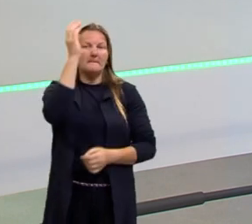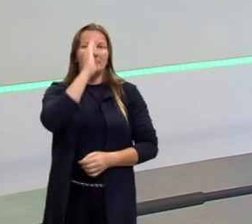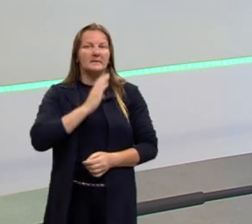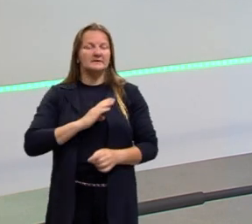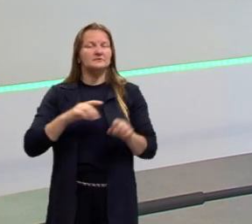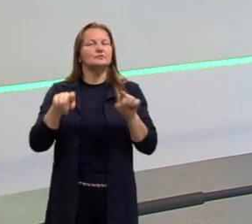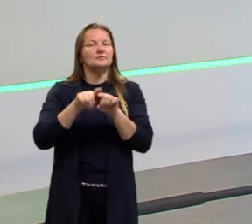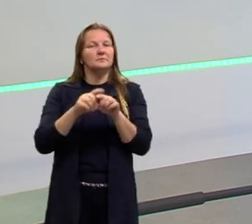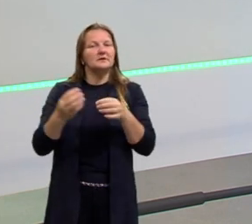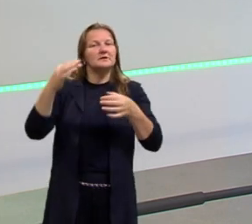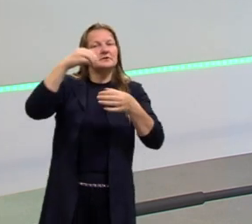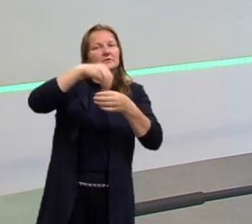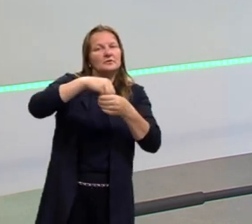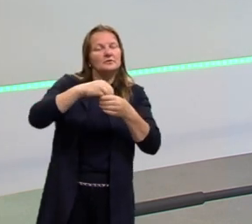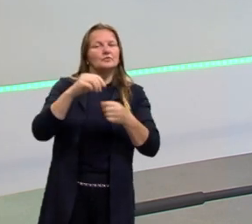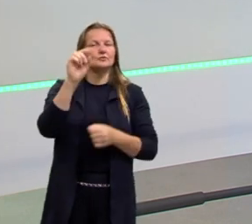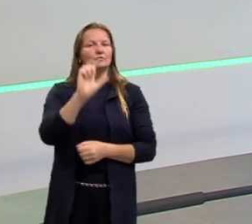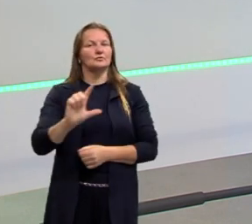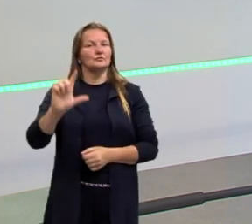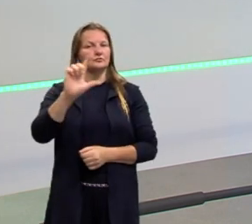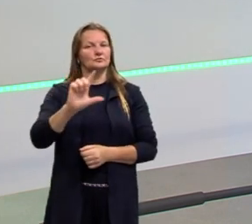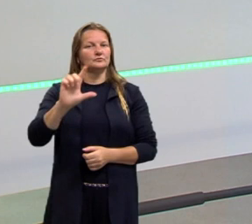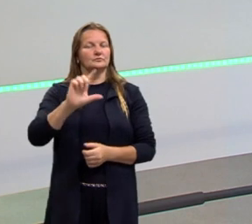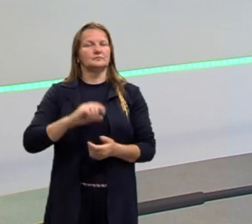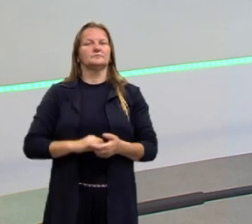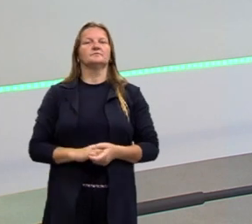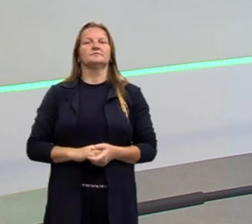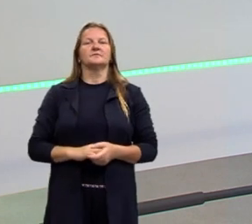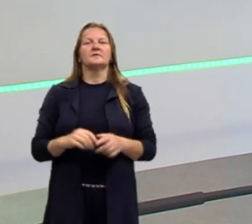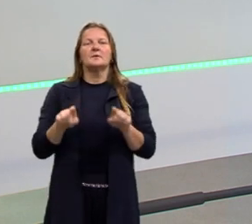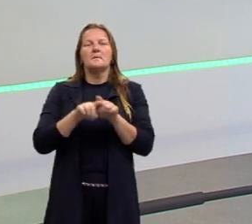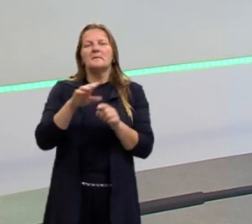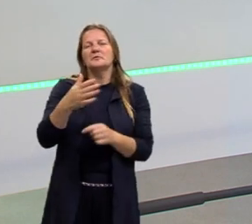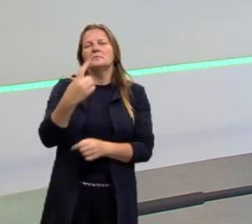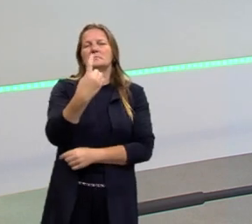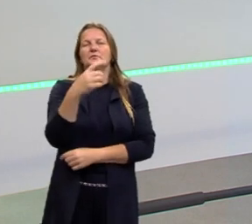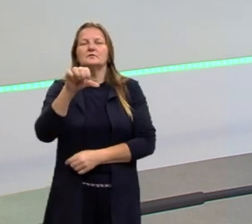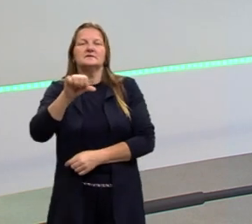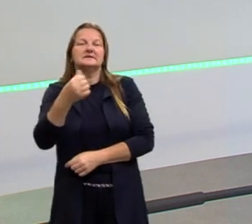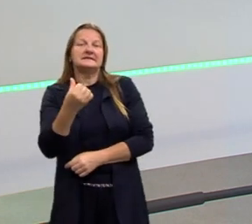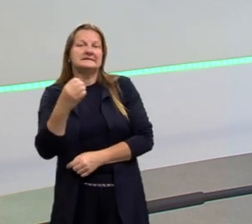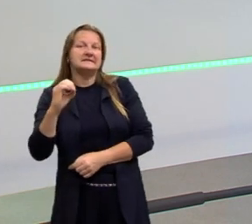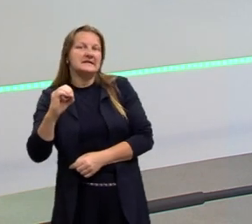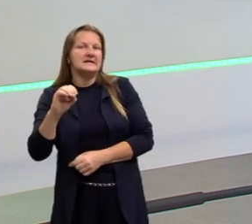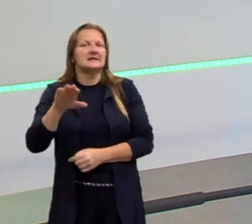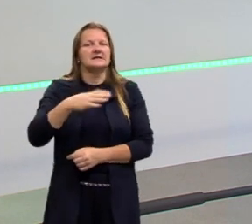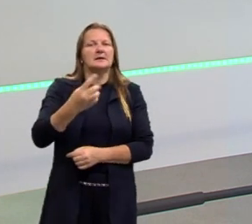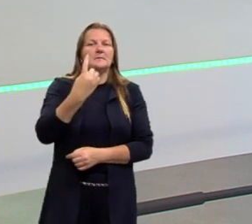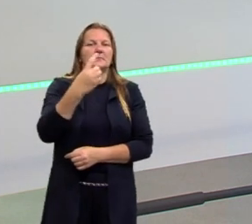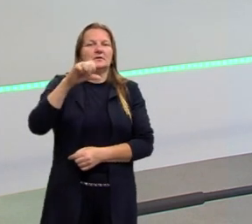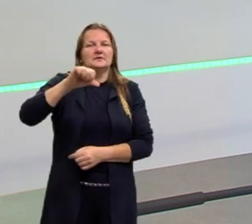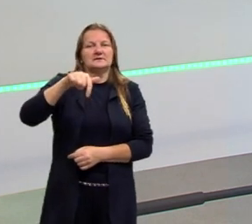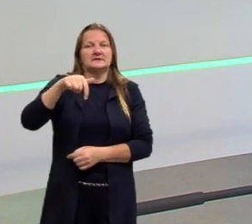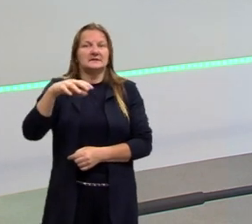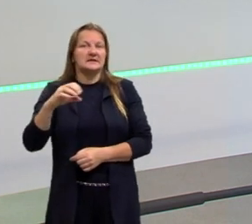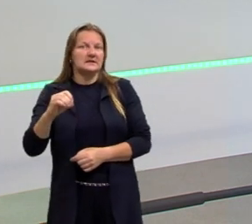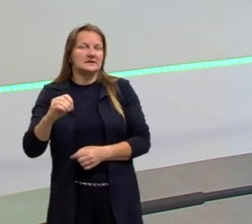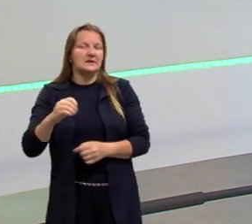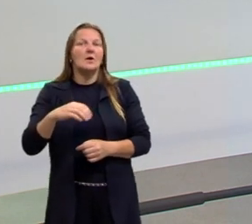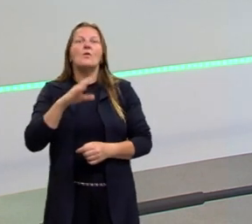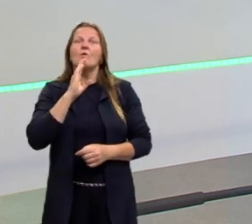dentro desse boom literário, que são escritores da década de 60 e da década de 70, que se tornaram